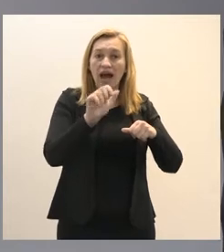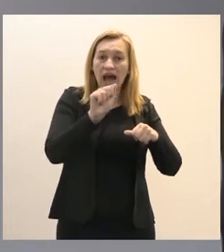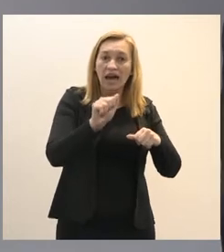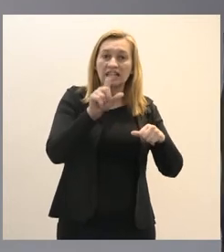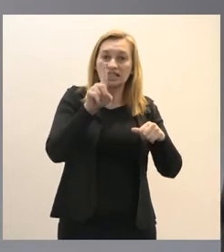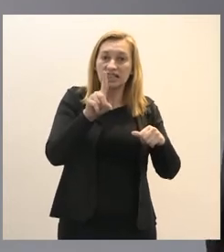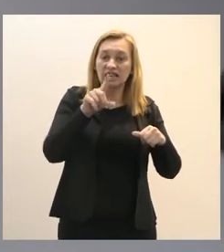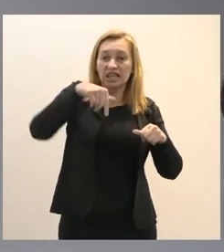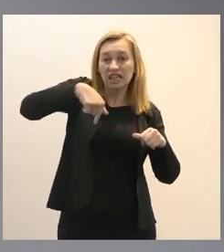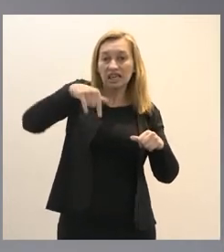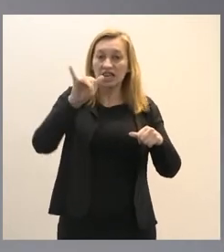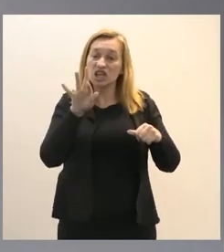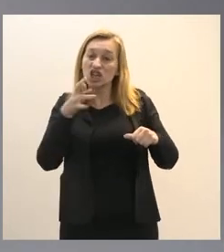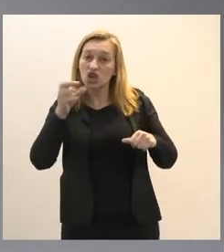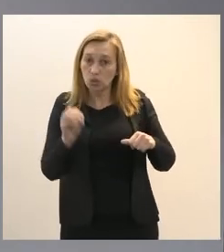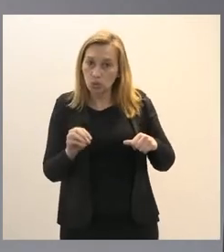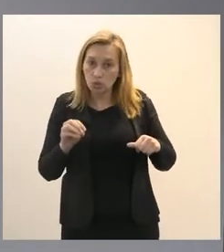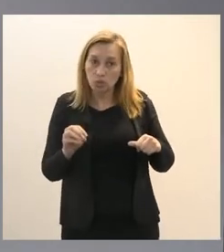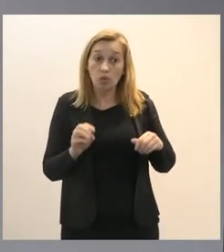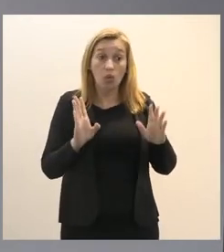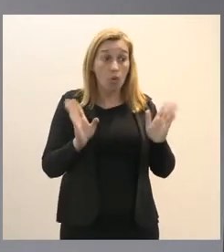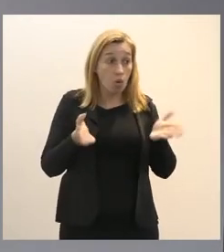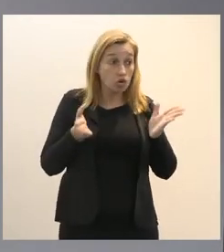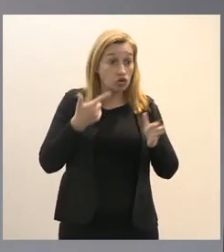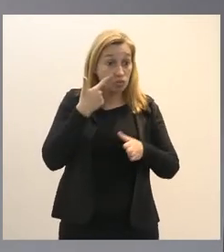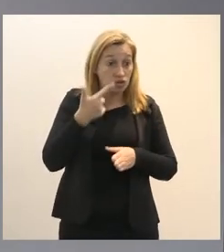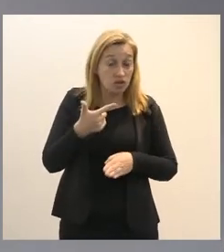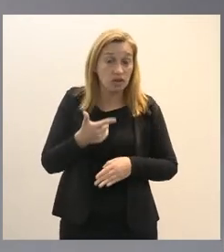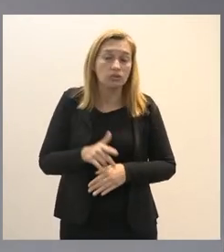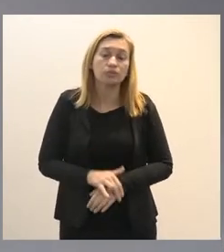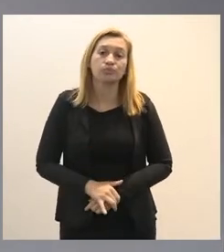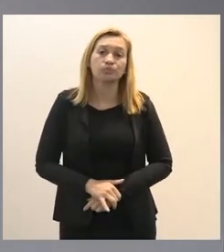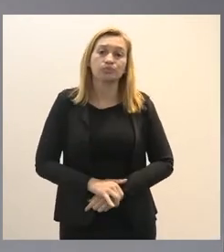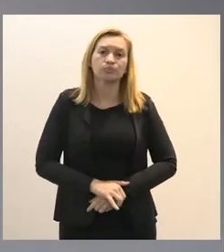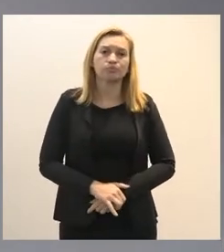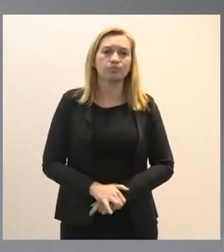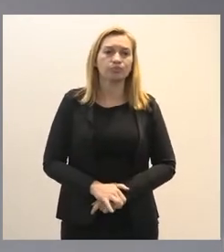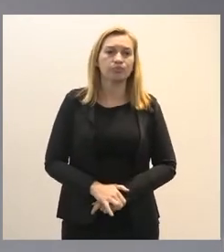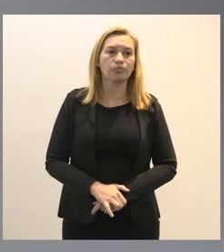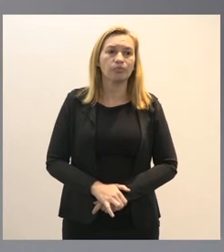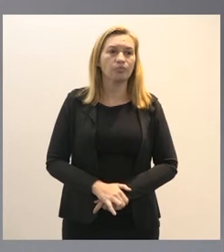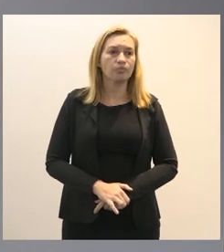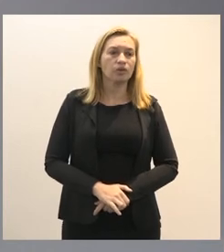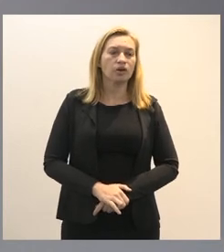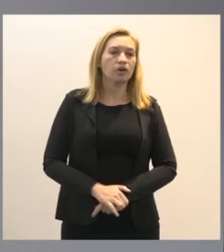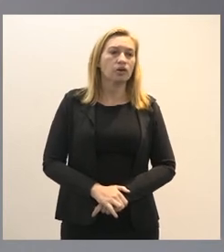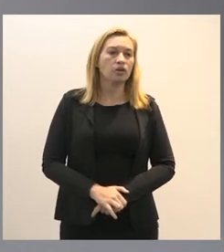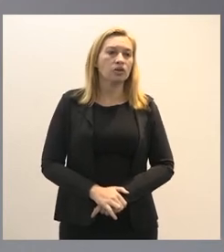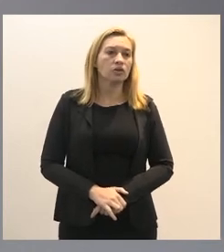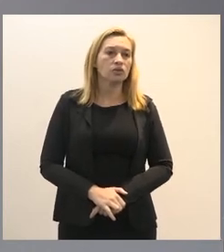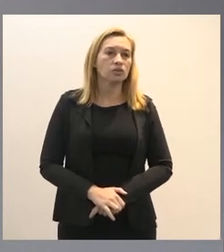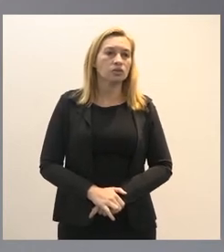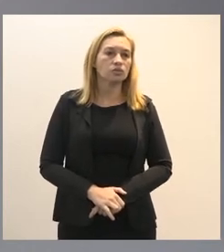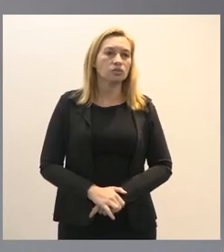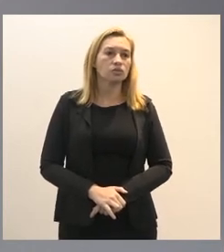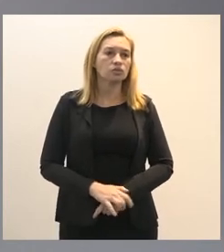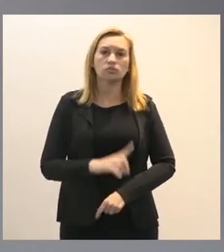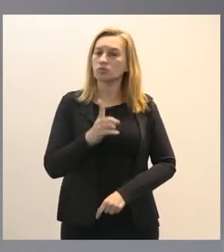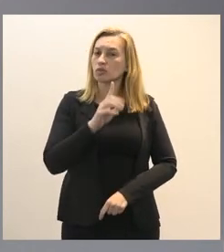que estão vigentes hoje não serão suprimidos